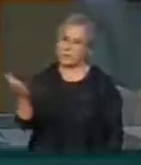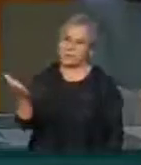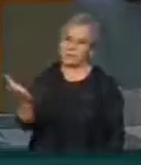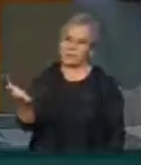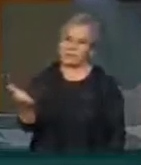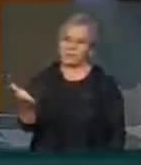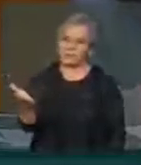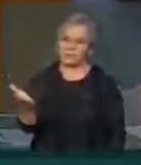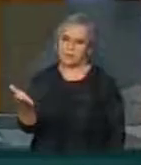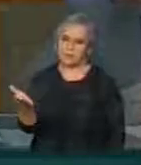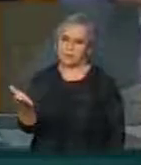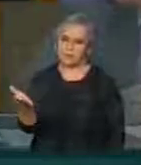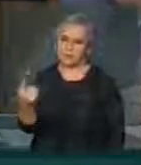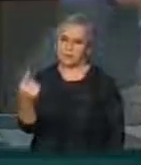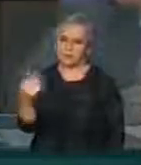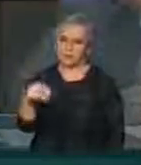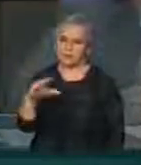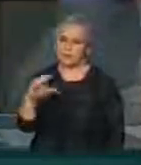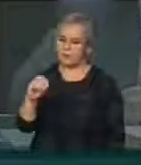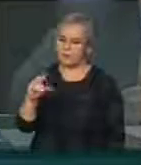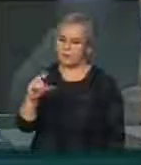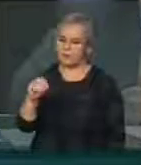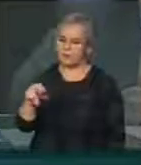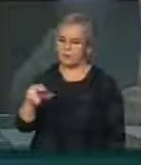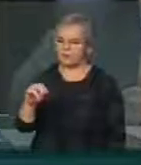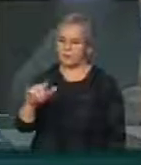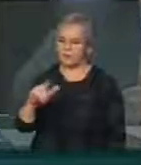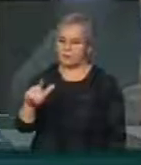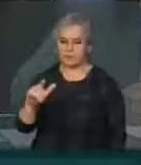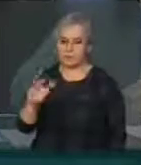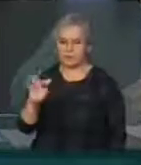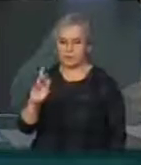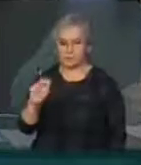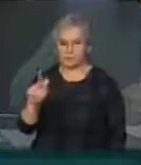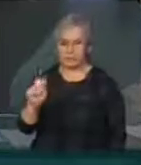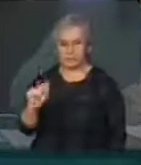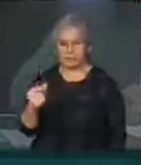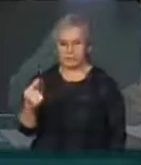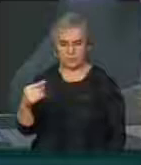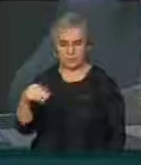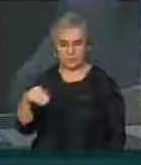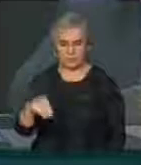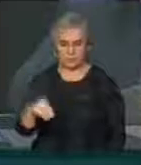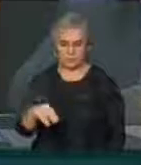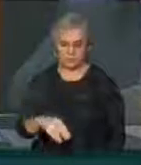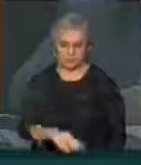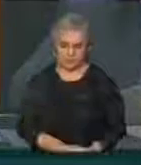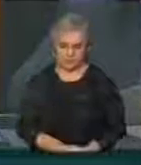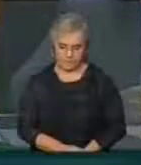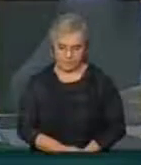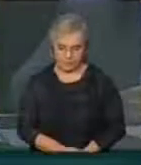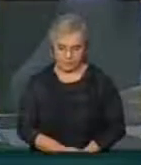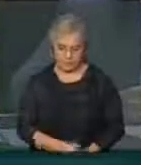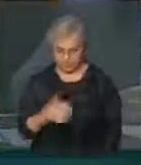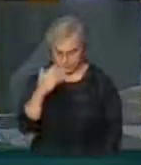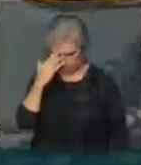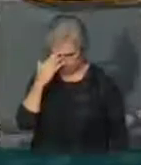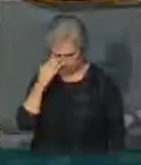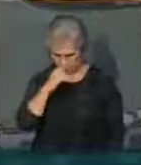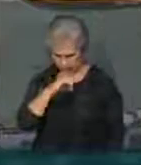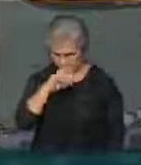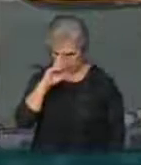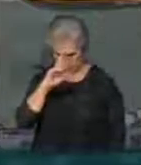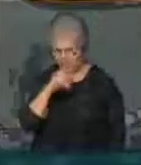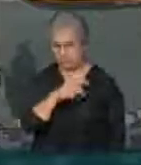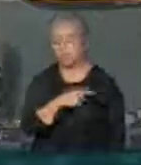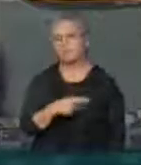vai à tribuna, deputado Coronel Fraque, havia pedido um minuto, tem Vossa Excelência a palavra, logo em seguida passamos mais deputados. Obrigado, Sr. Presidente. Sr.